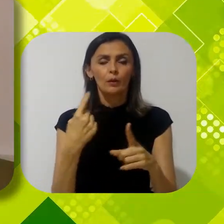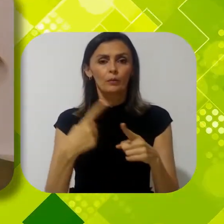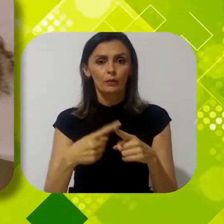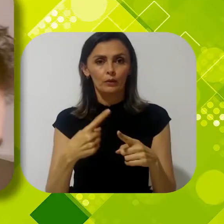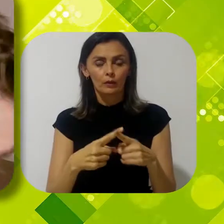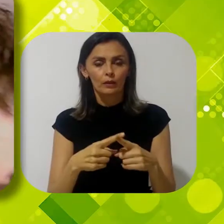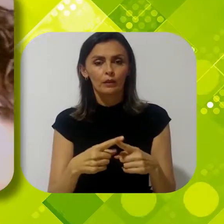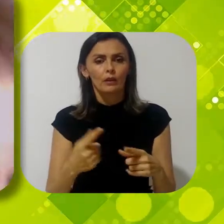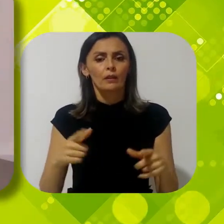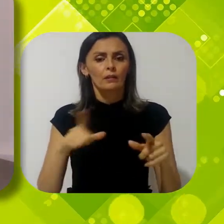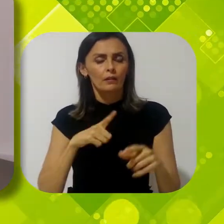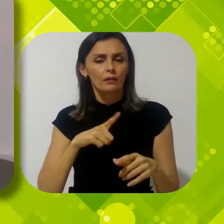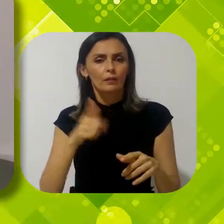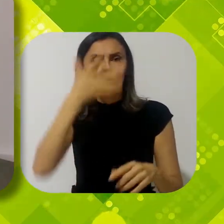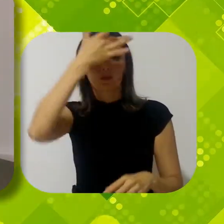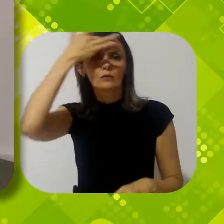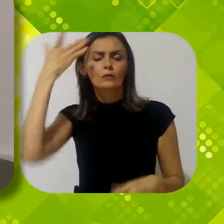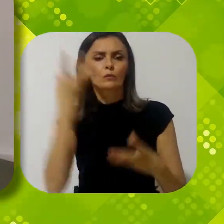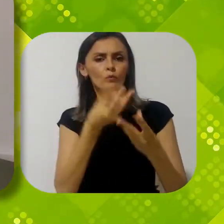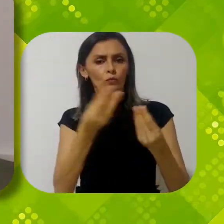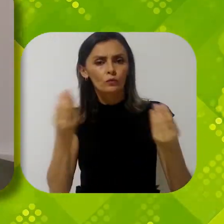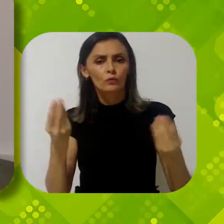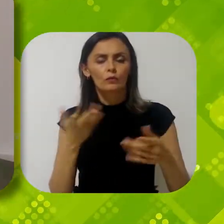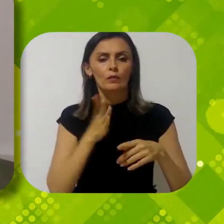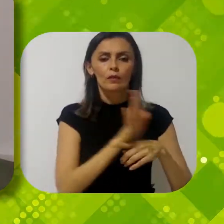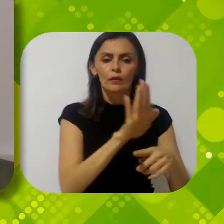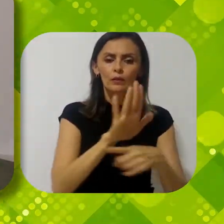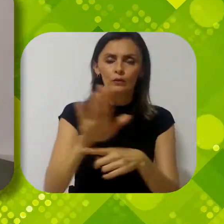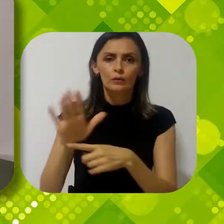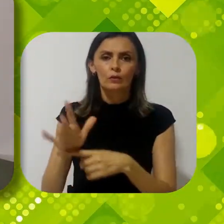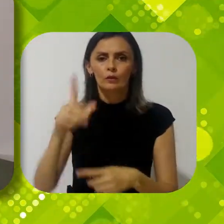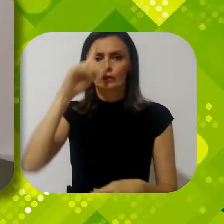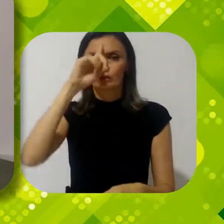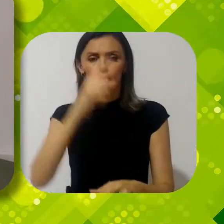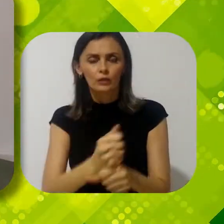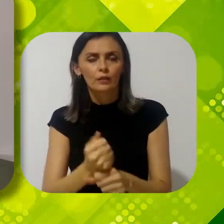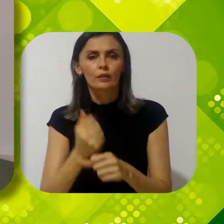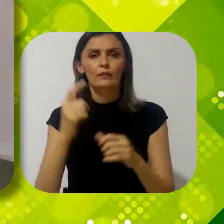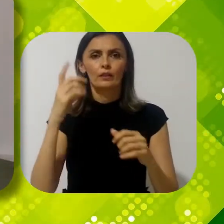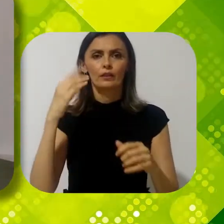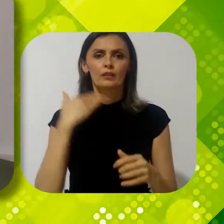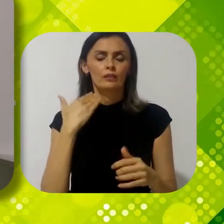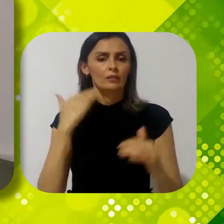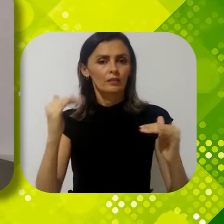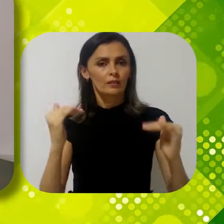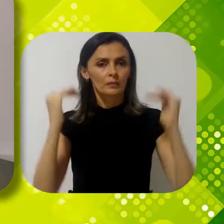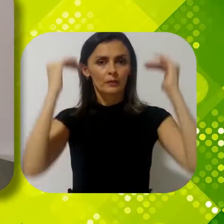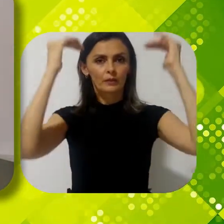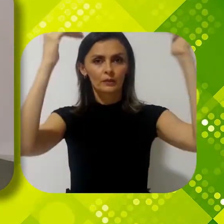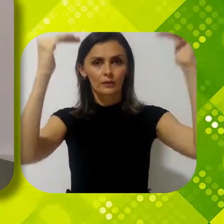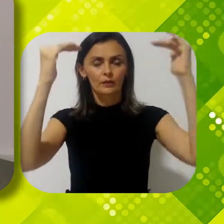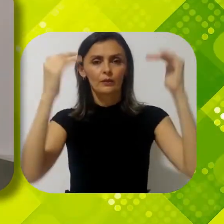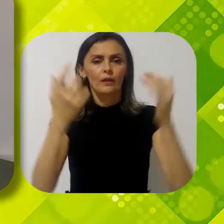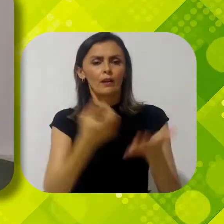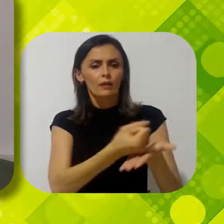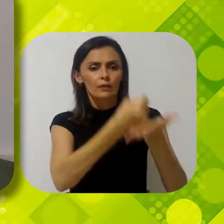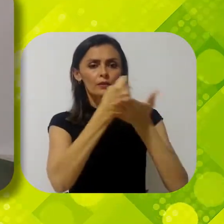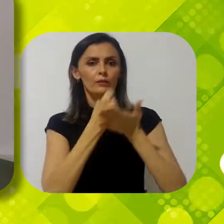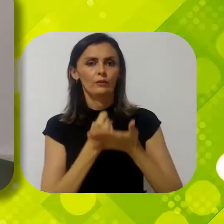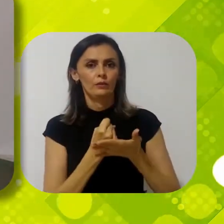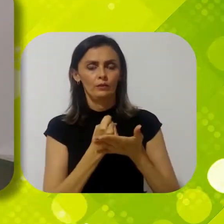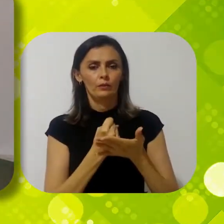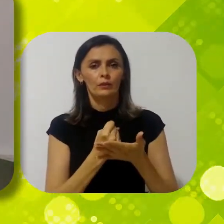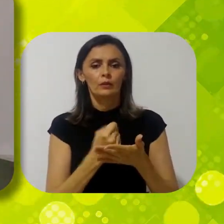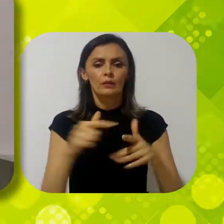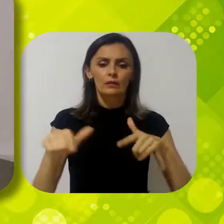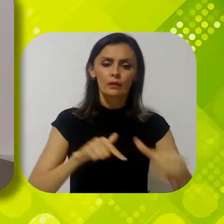nós temos uma equipe de supervisores superiores que tentam nos apoiar da